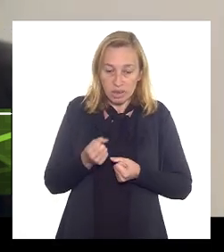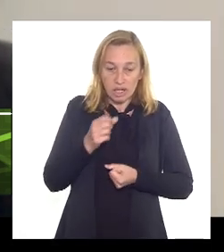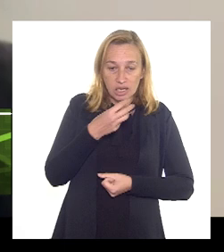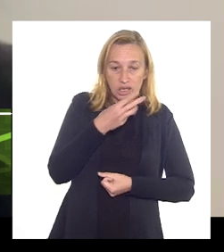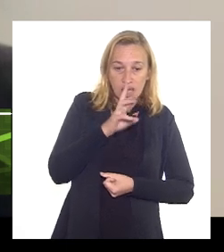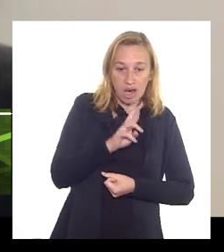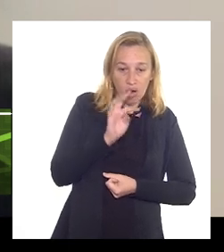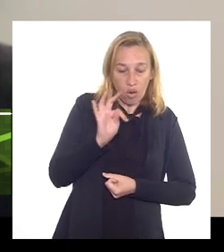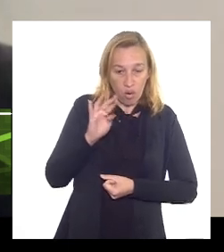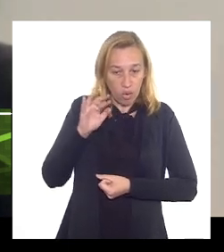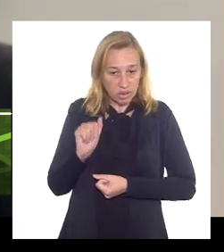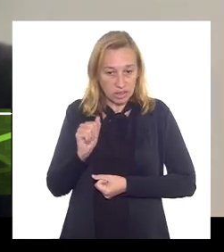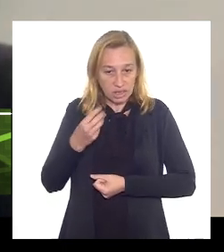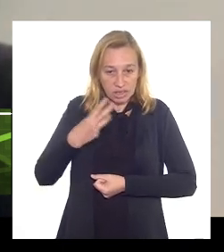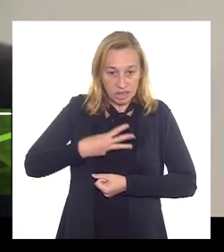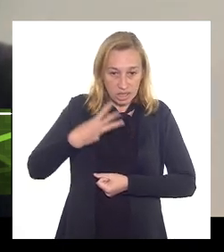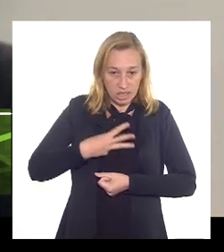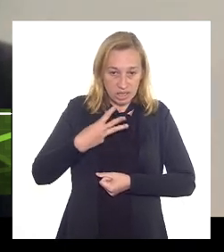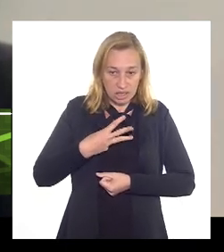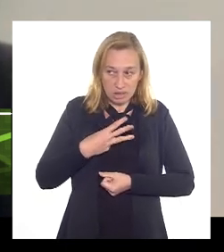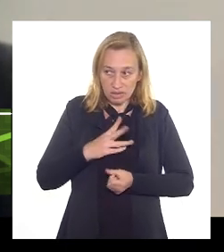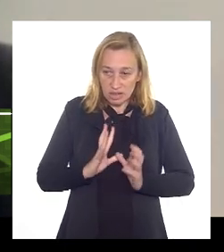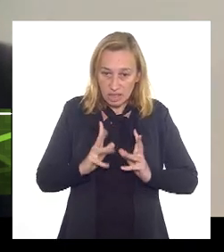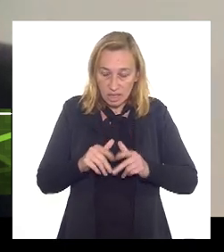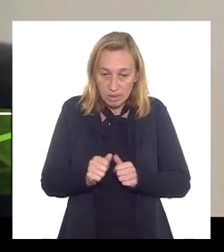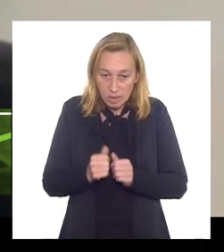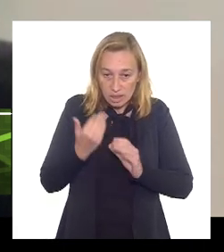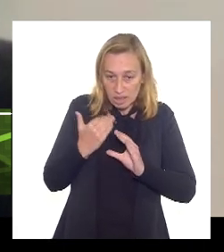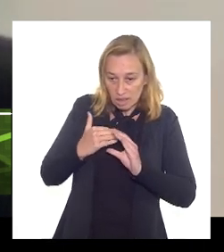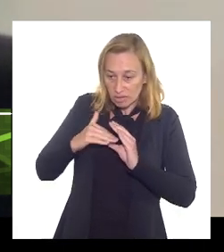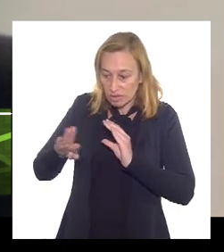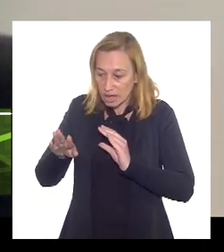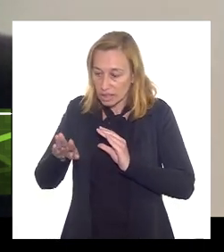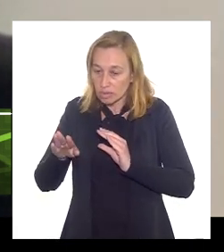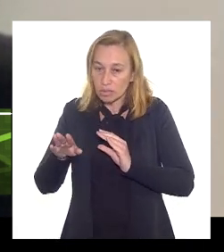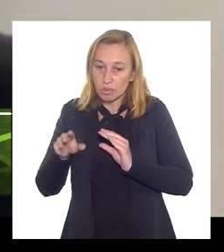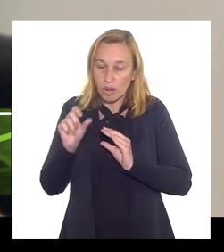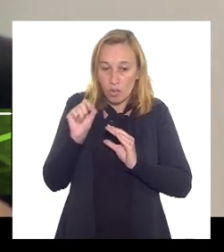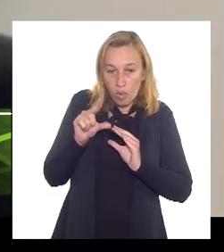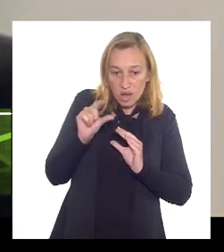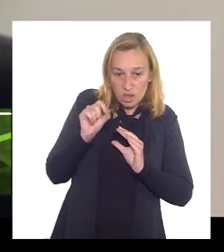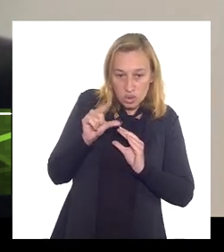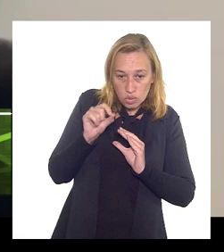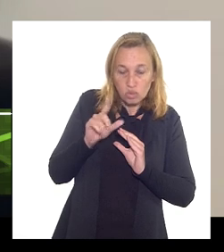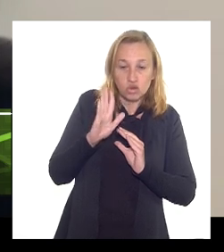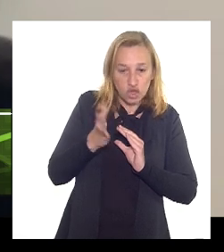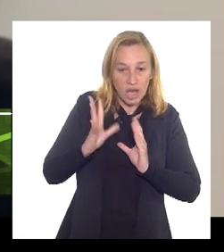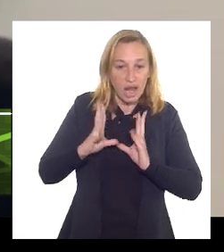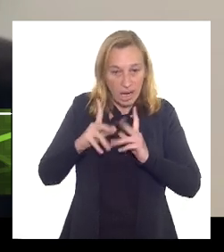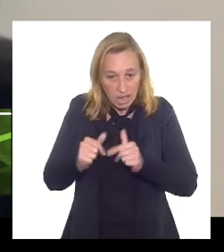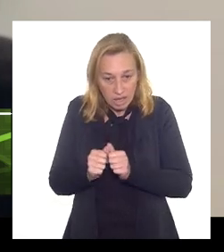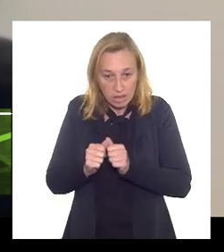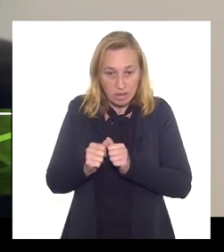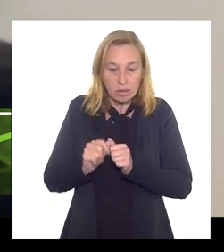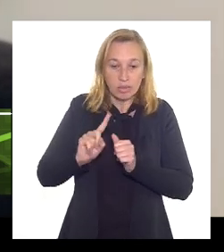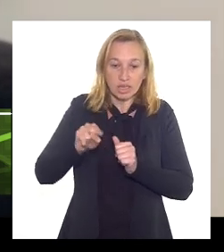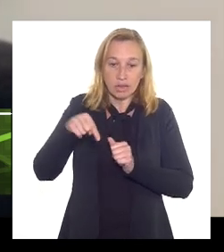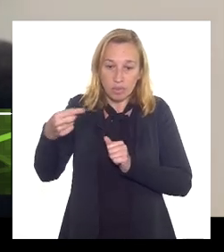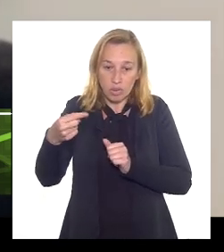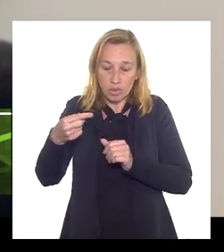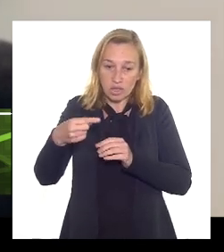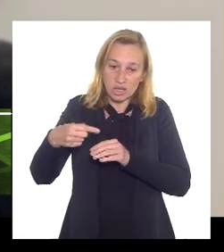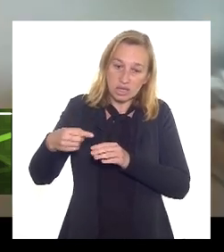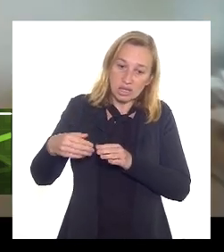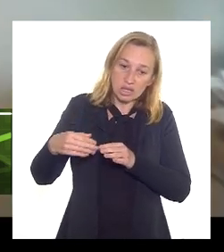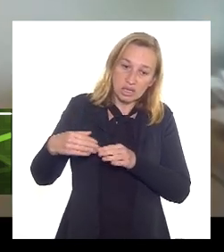vai ser então processado na planta e enviado pela linha azul já processado para injetar na malha de transporte.